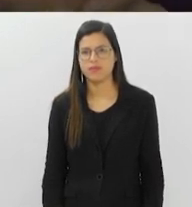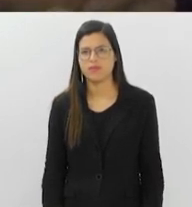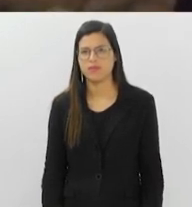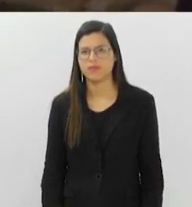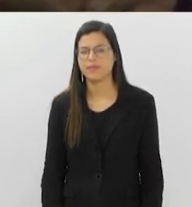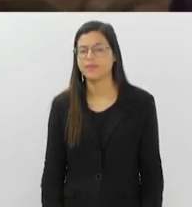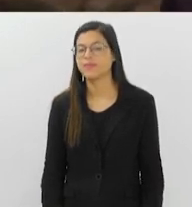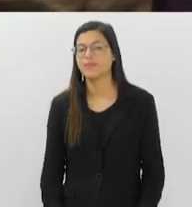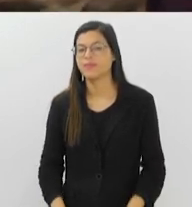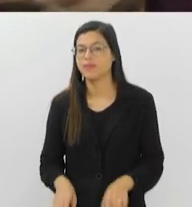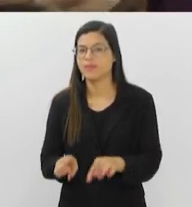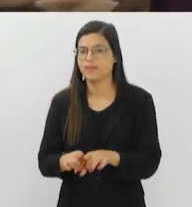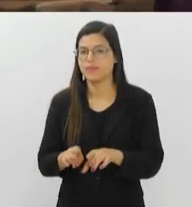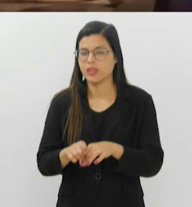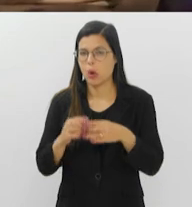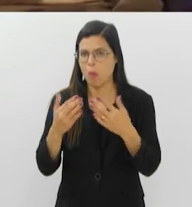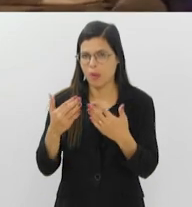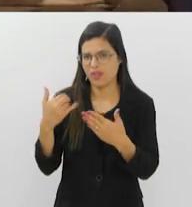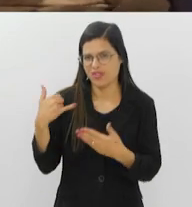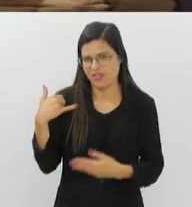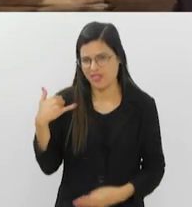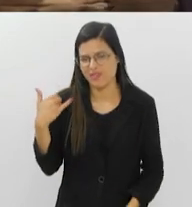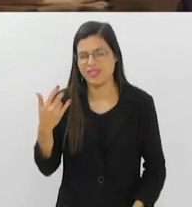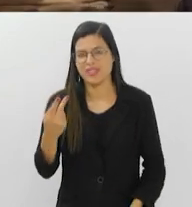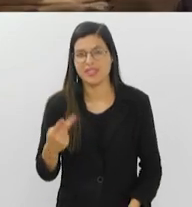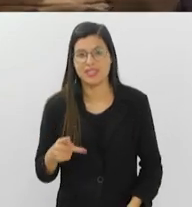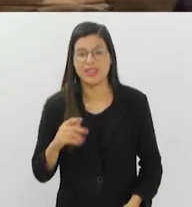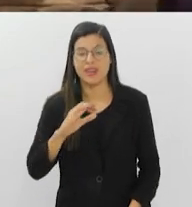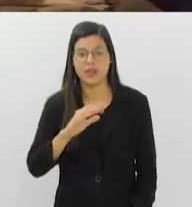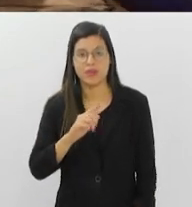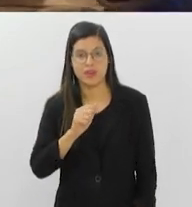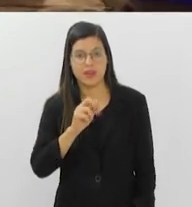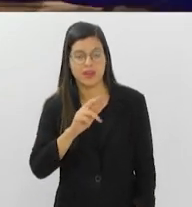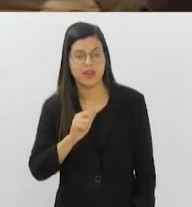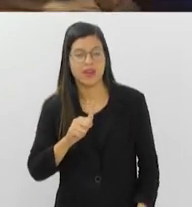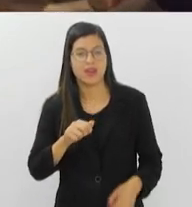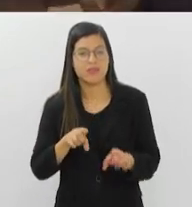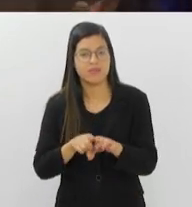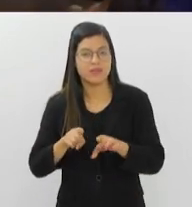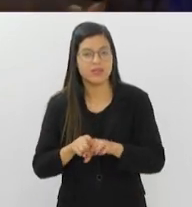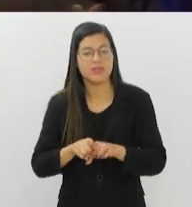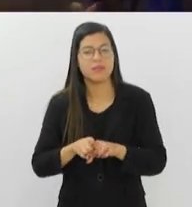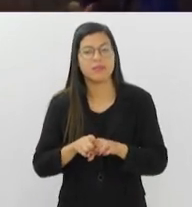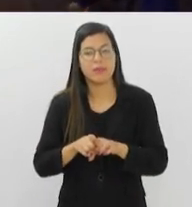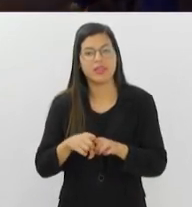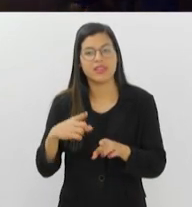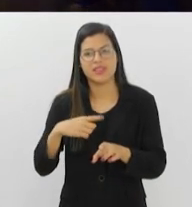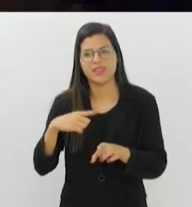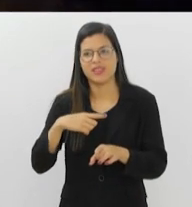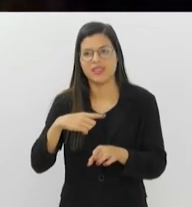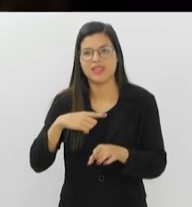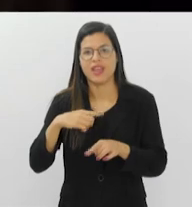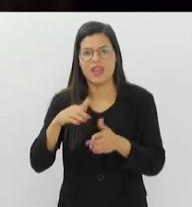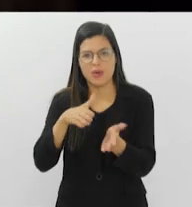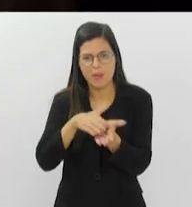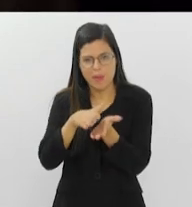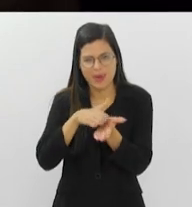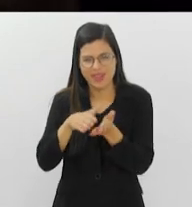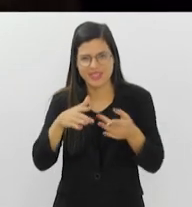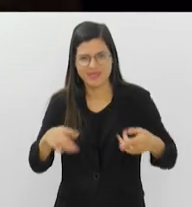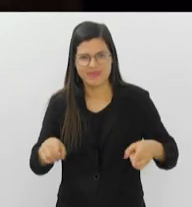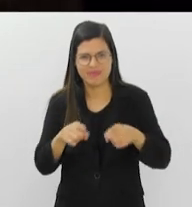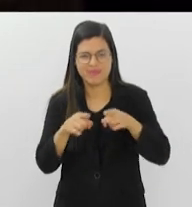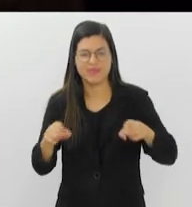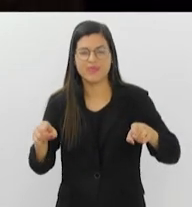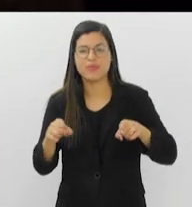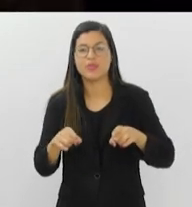Além da comemoração do seu aniversário, Cláris Verne também celebra o lançamento do seu último álbum. A apresentação